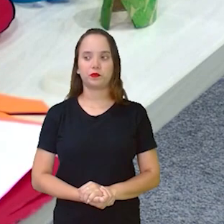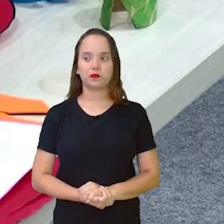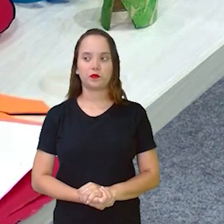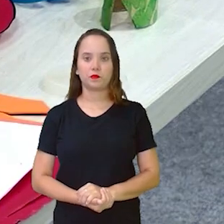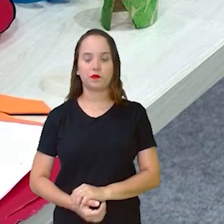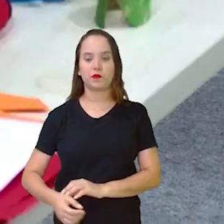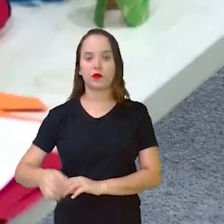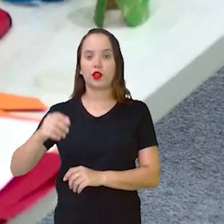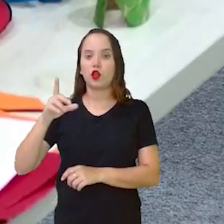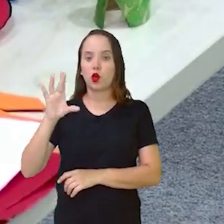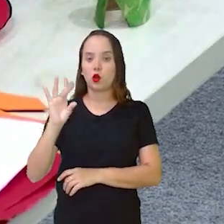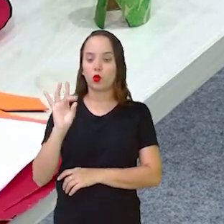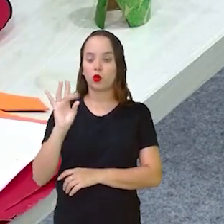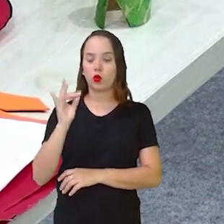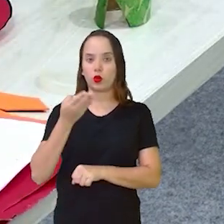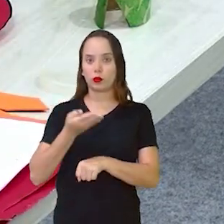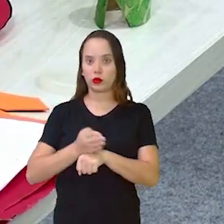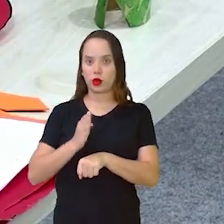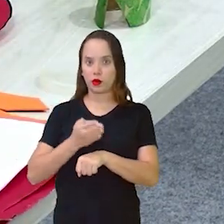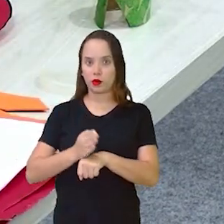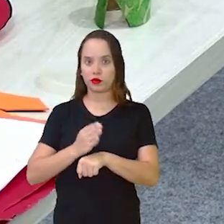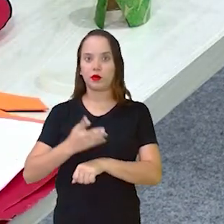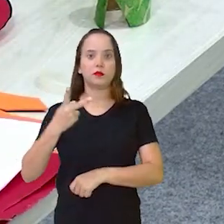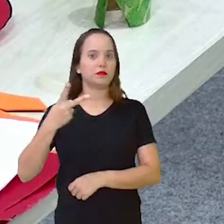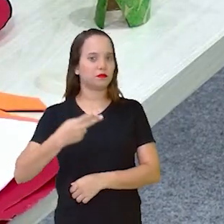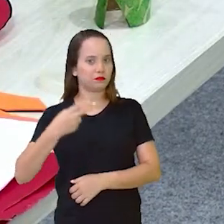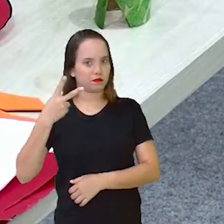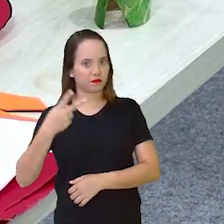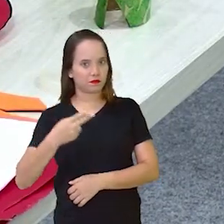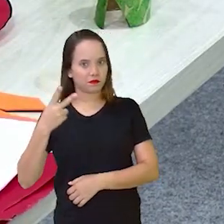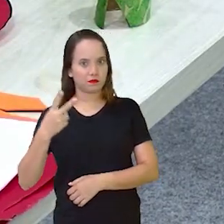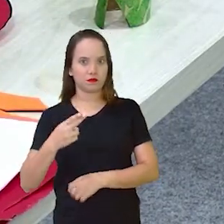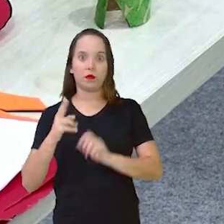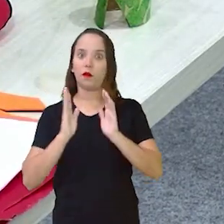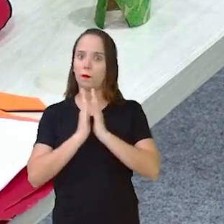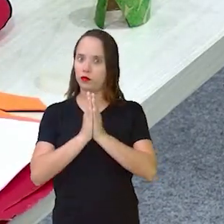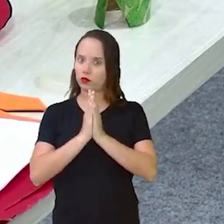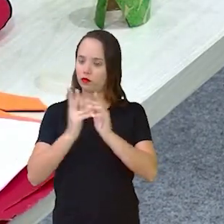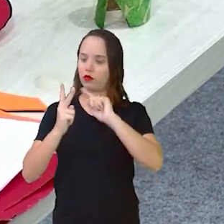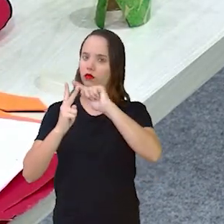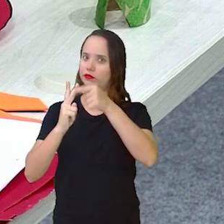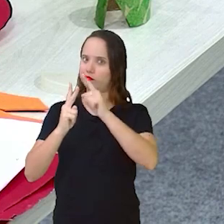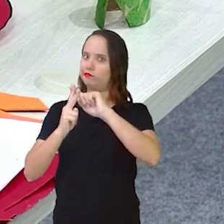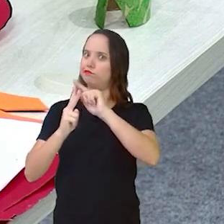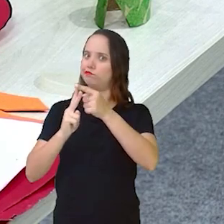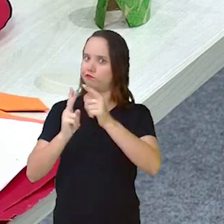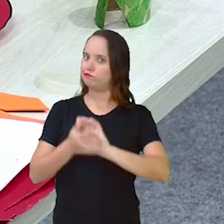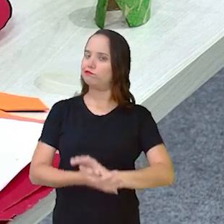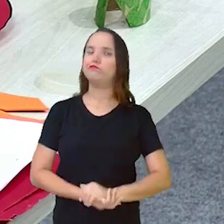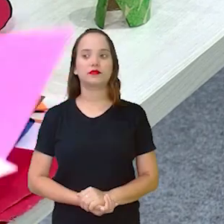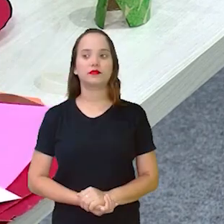Cola branca, tesoura sem ponta,